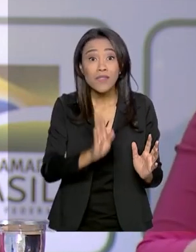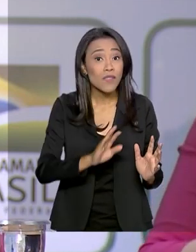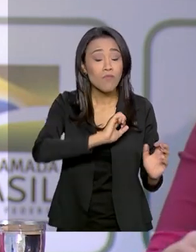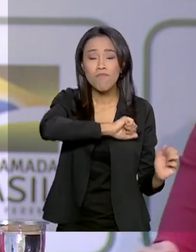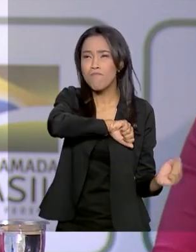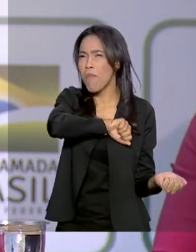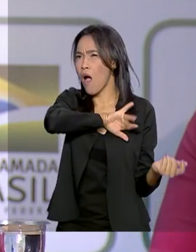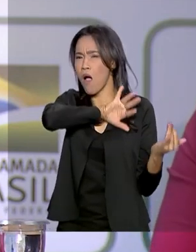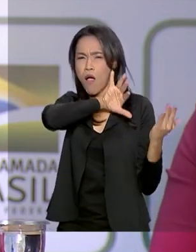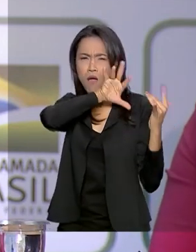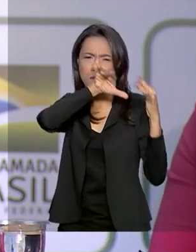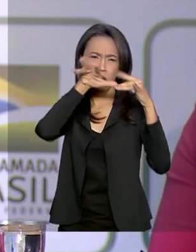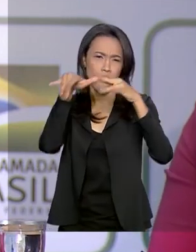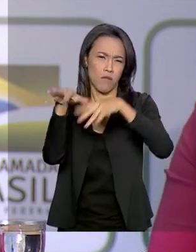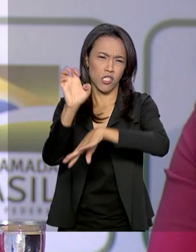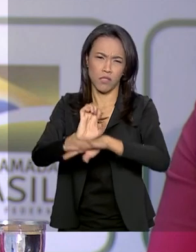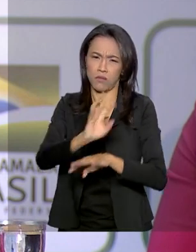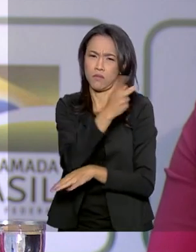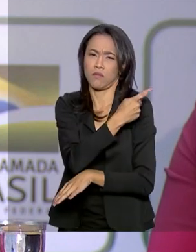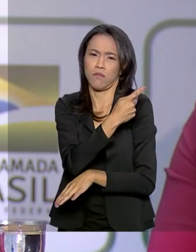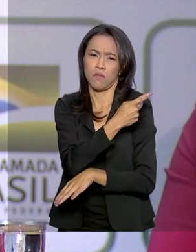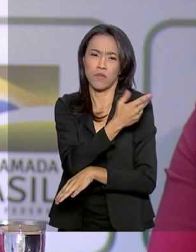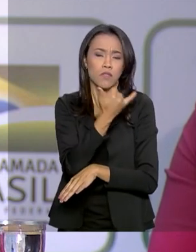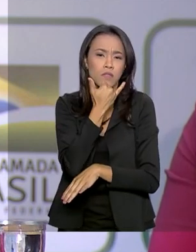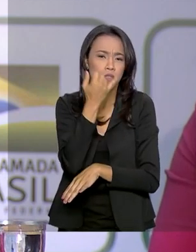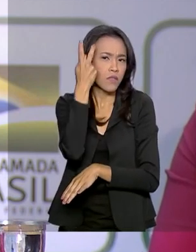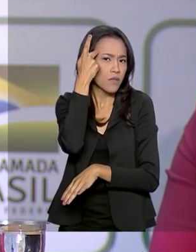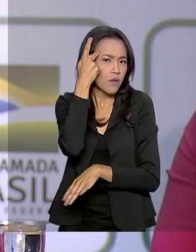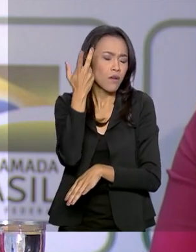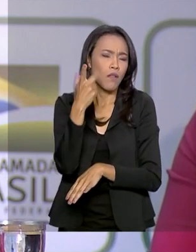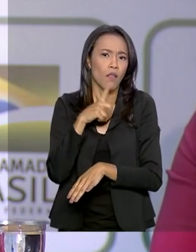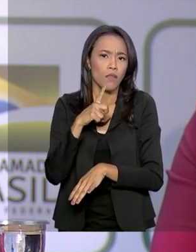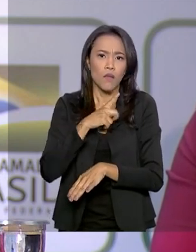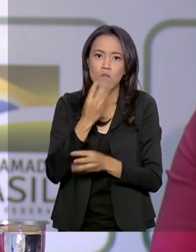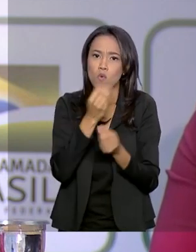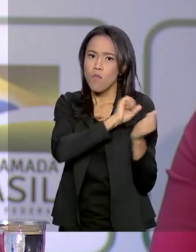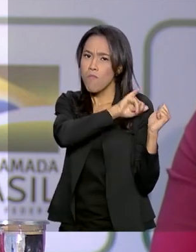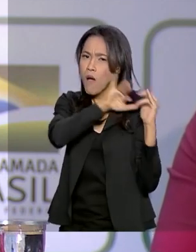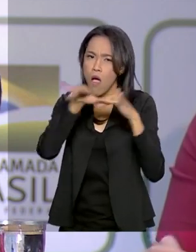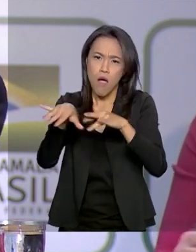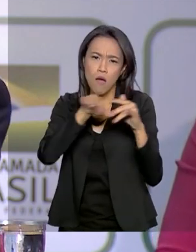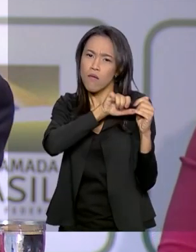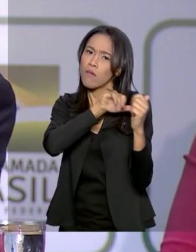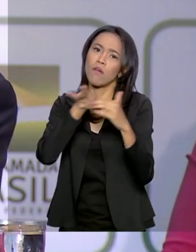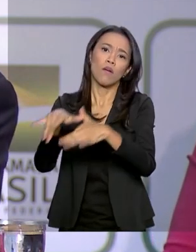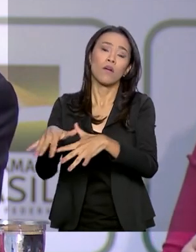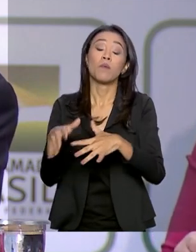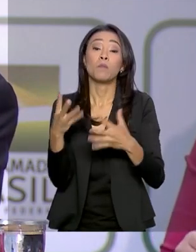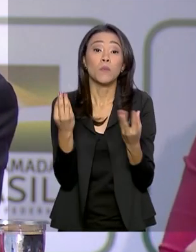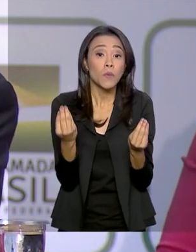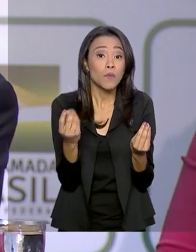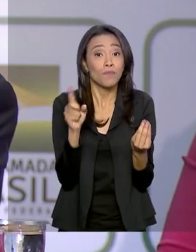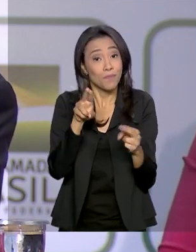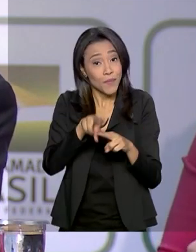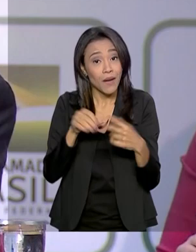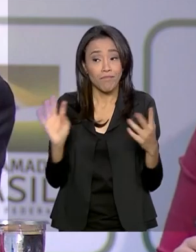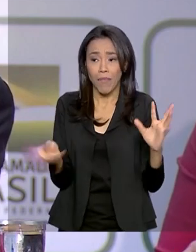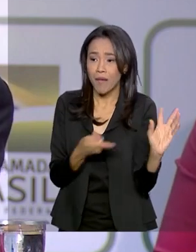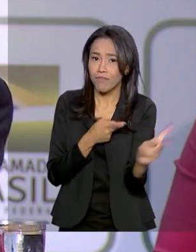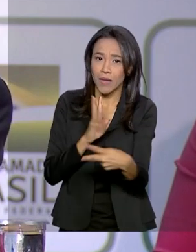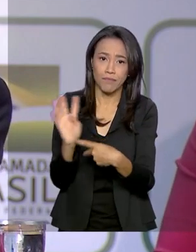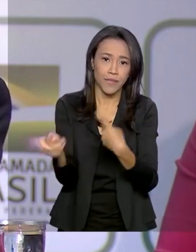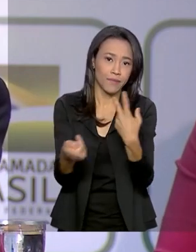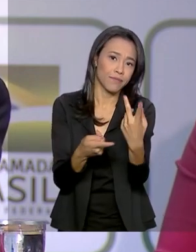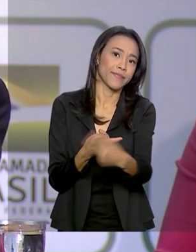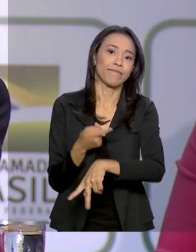São Paulo tem um fluxo migratório muito grande. Então, naturalmente, nós temos muitos casos que